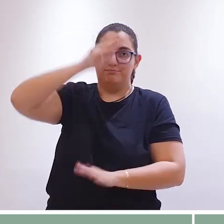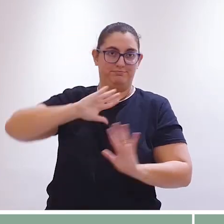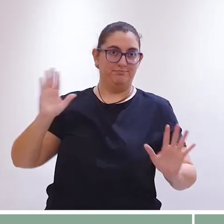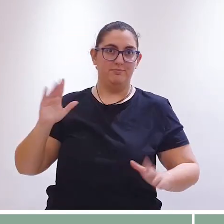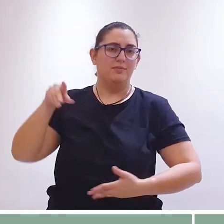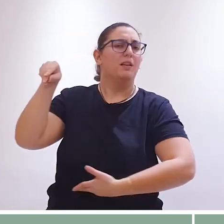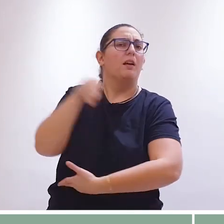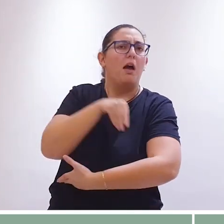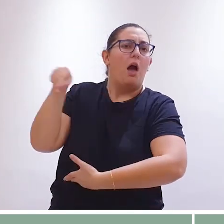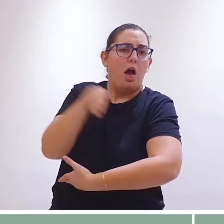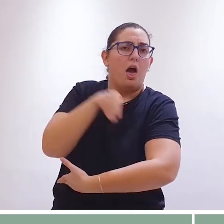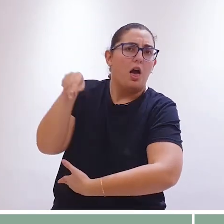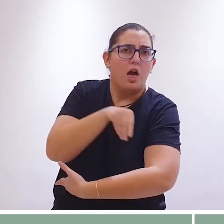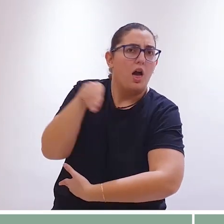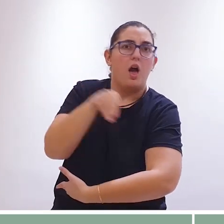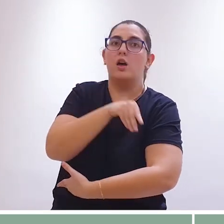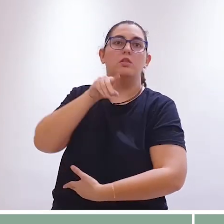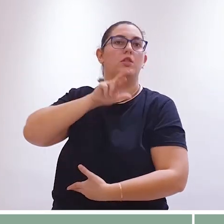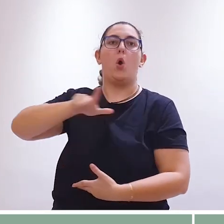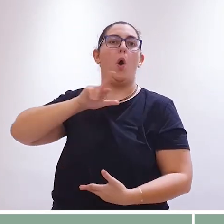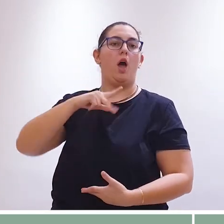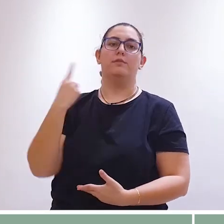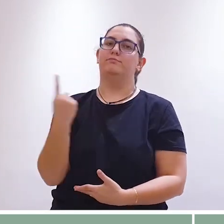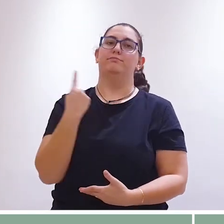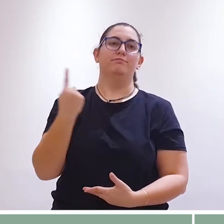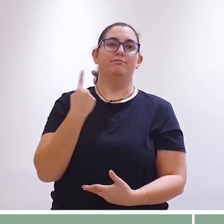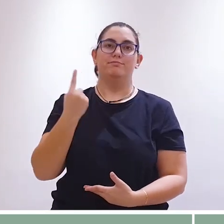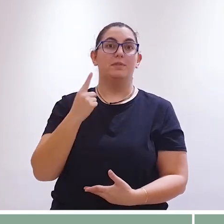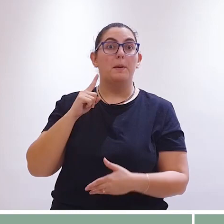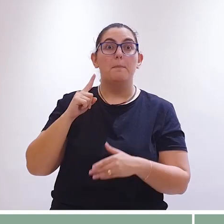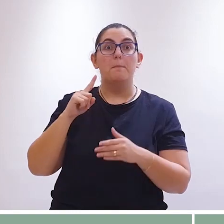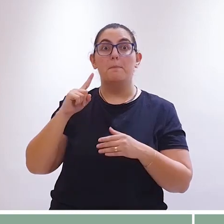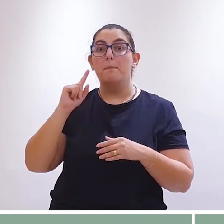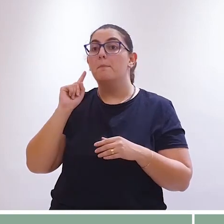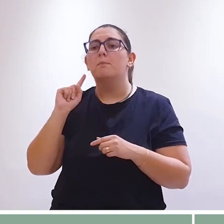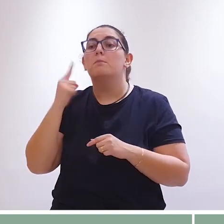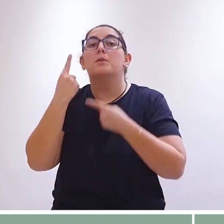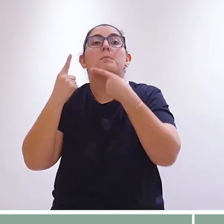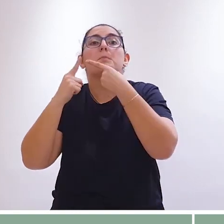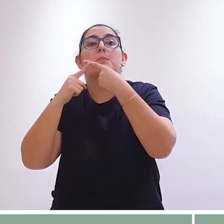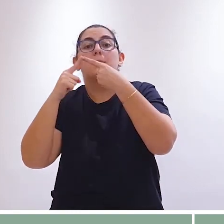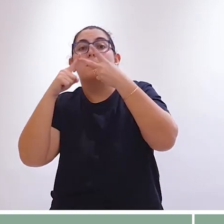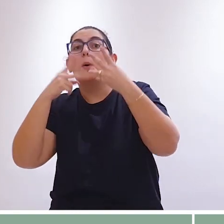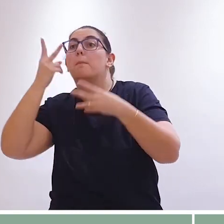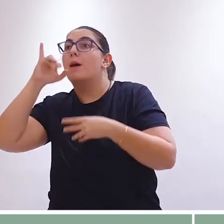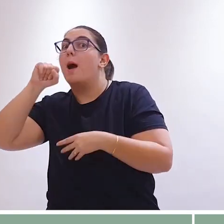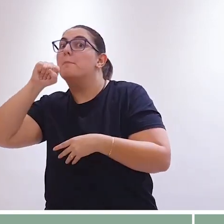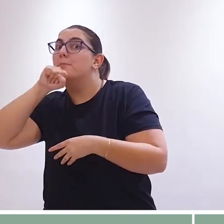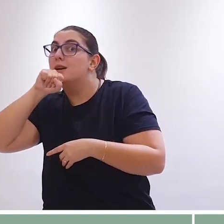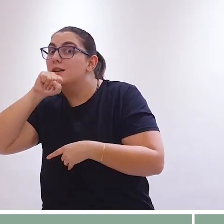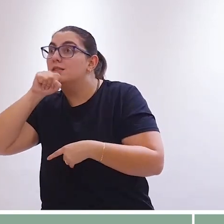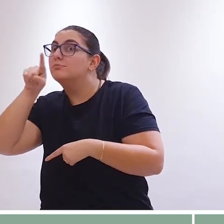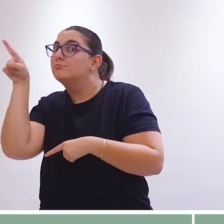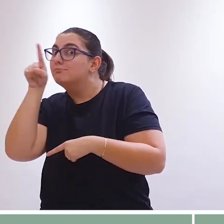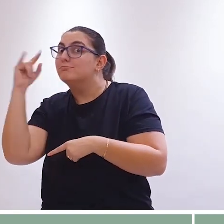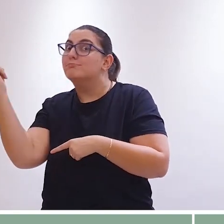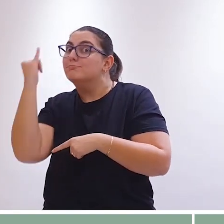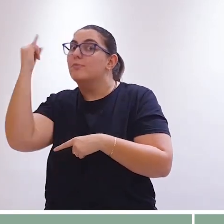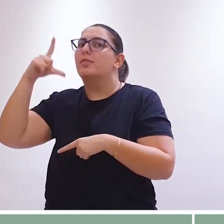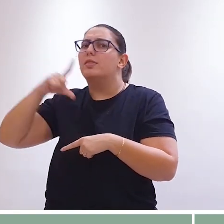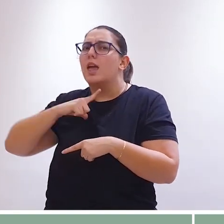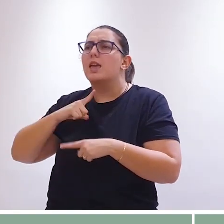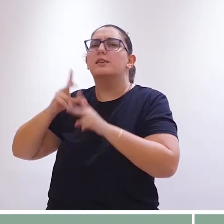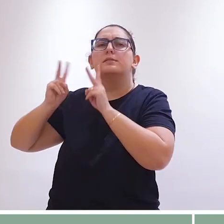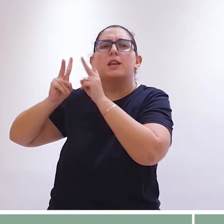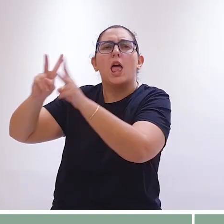Viver toda a riqueza do batismo não é algo que se faz sozinho. Os pais são os primeiros responsáveis pela educação dos filhos na